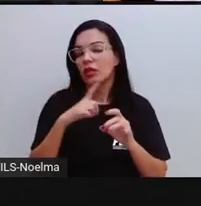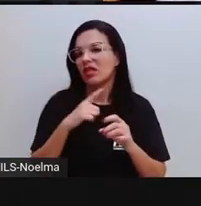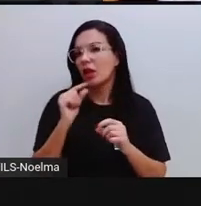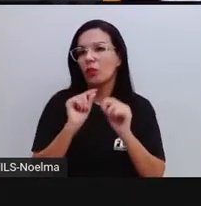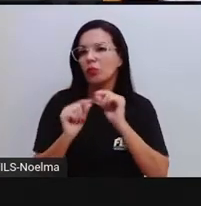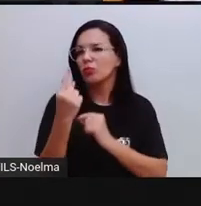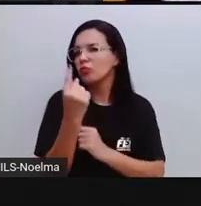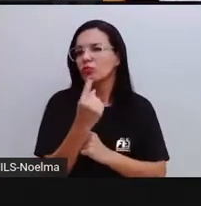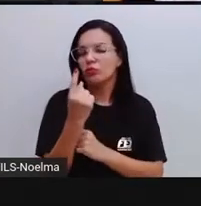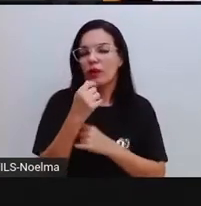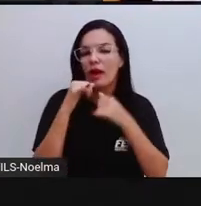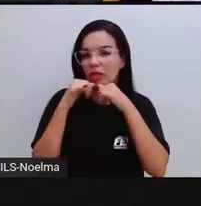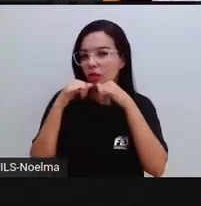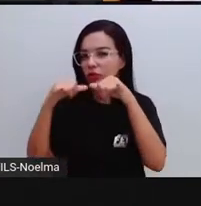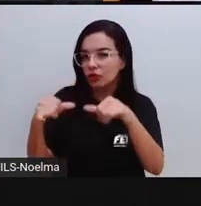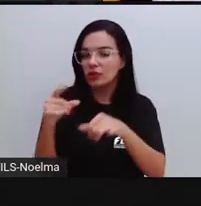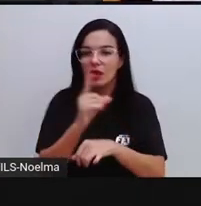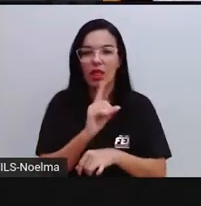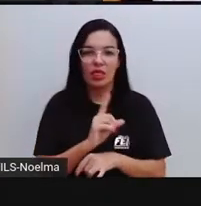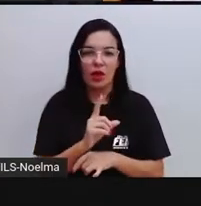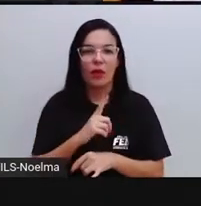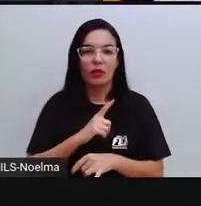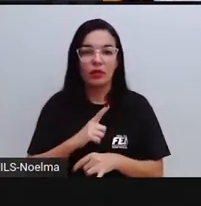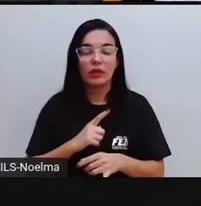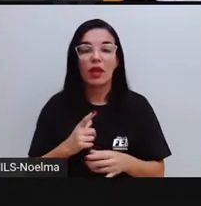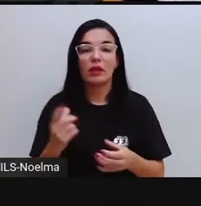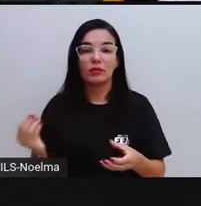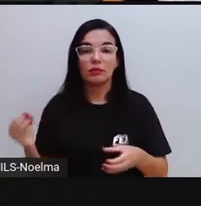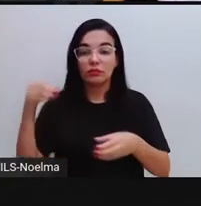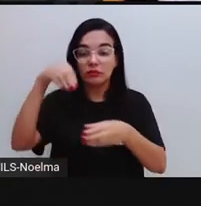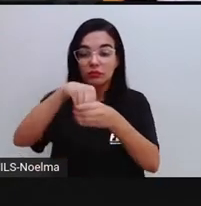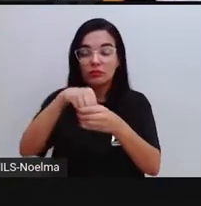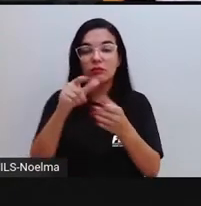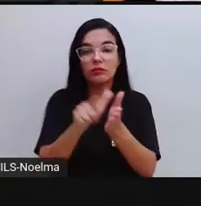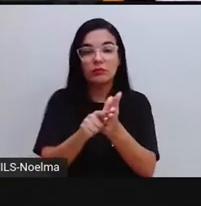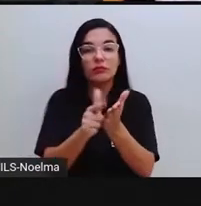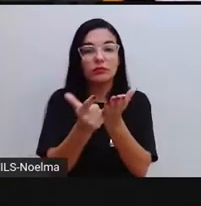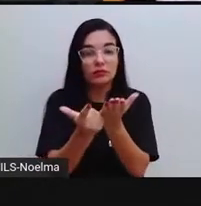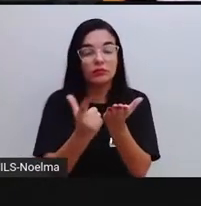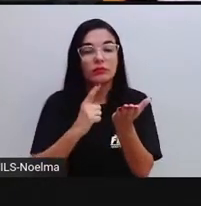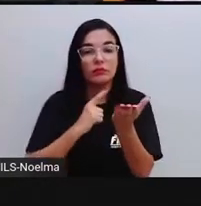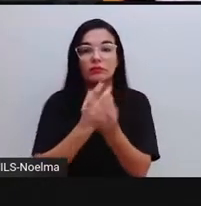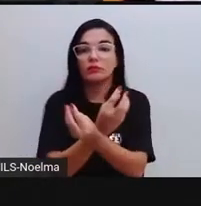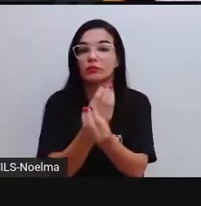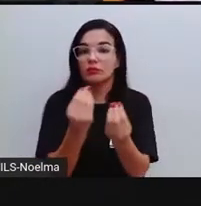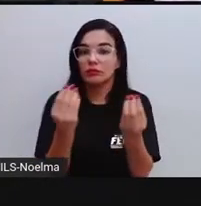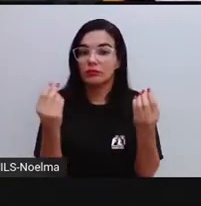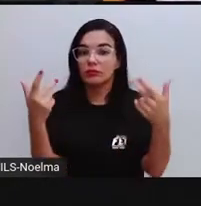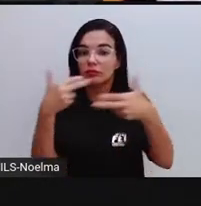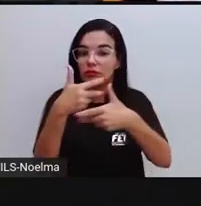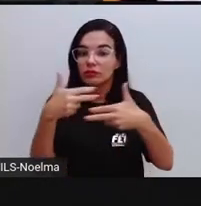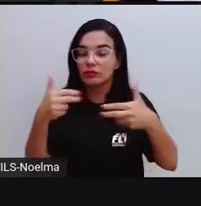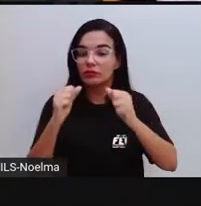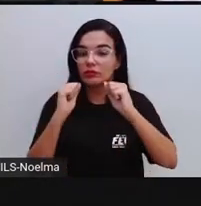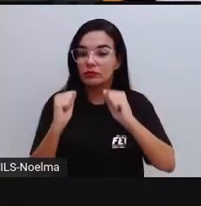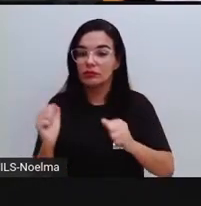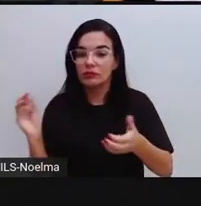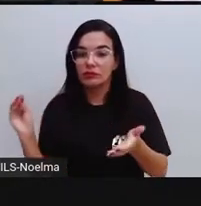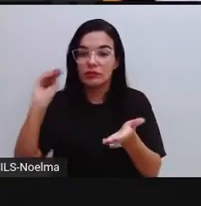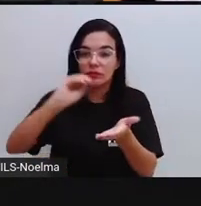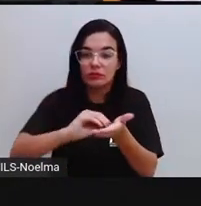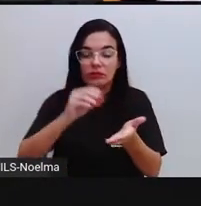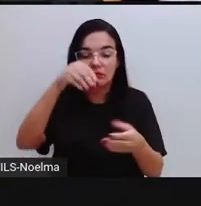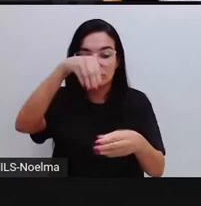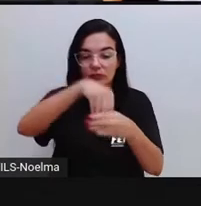a notícia, não. Ele é um suporte que tem vários gêneros e vocês vão compreender isso hoje, certo? Vão